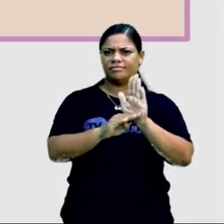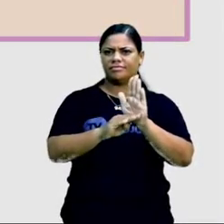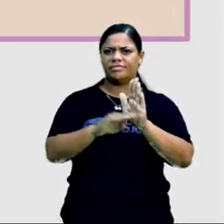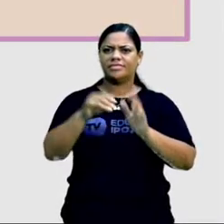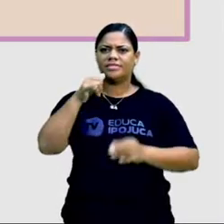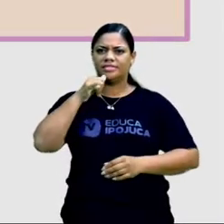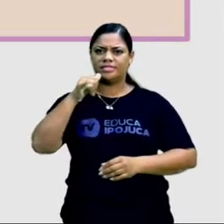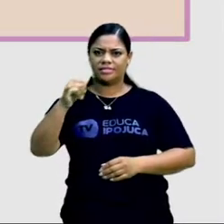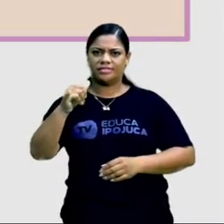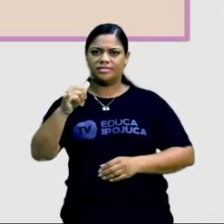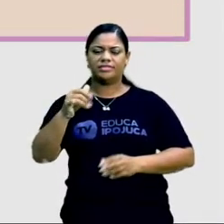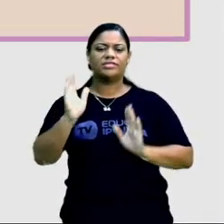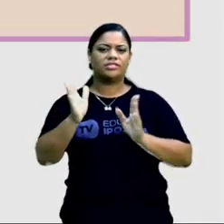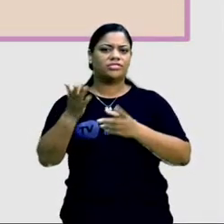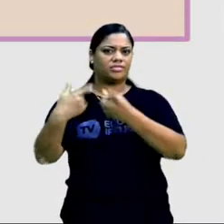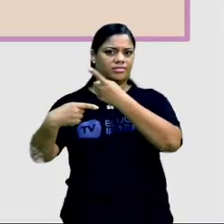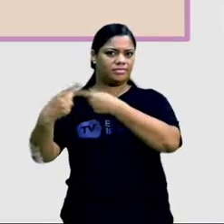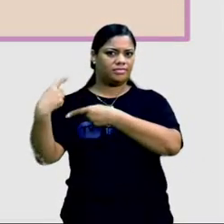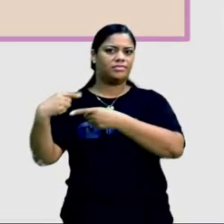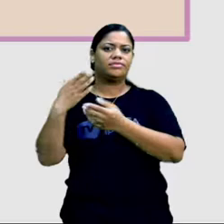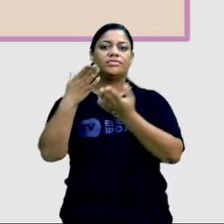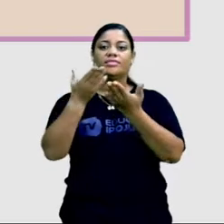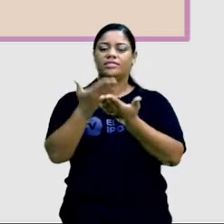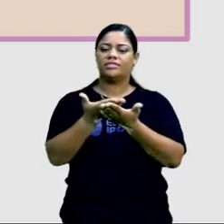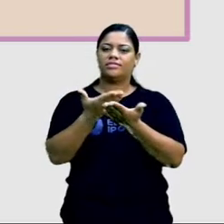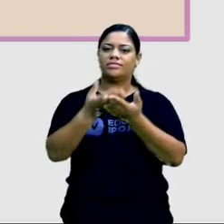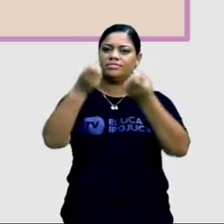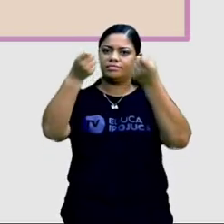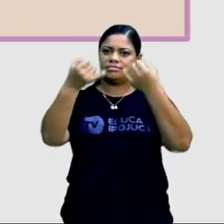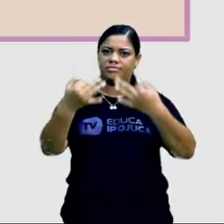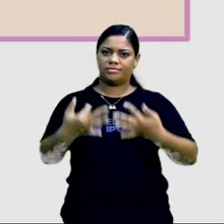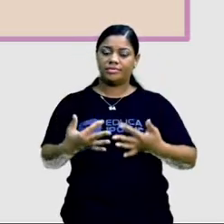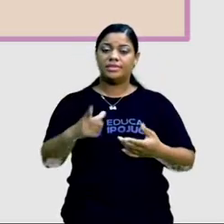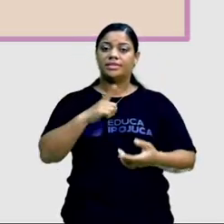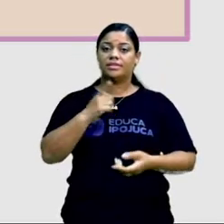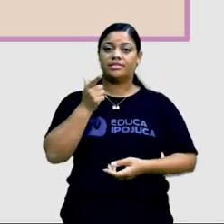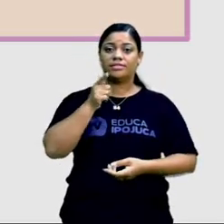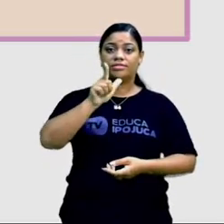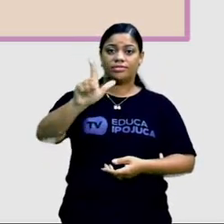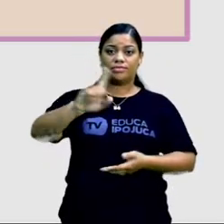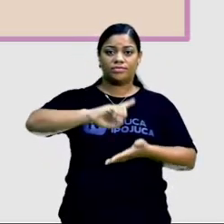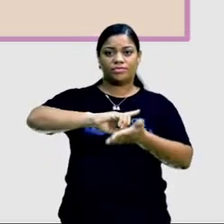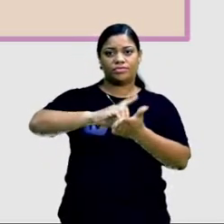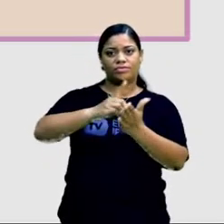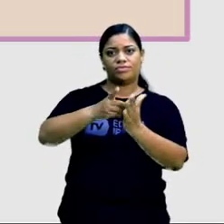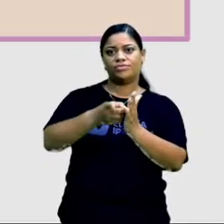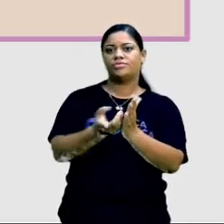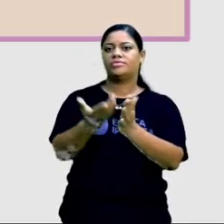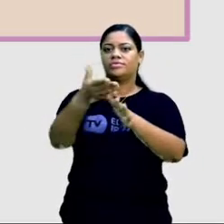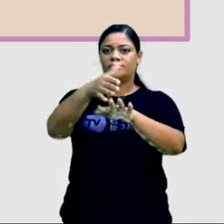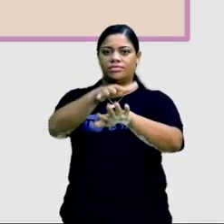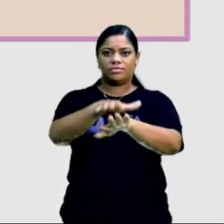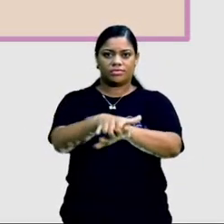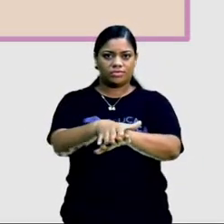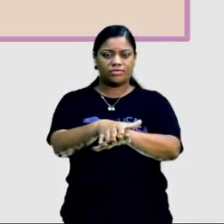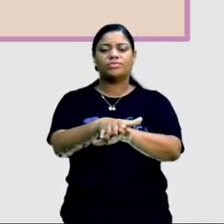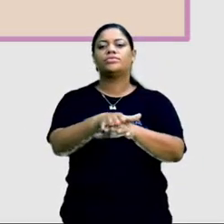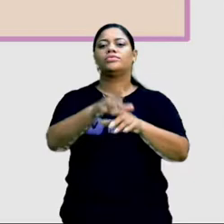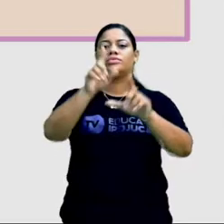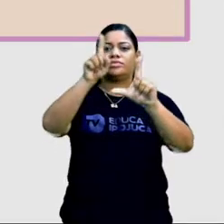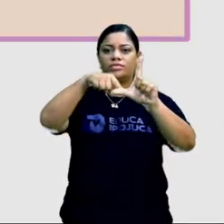notícia, como a gente já comentou anteriormente. Ela pode conter outros gêneros dentro dela, como gráficos,